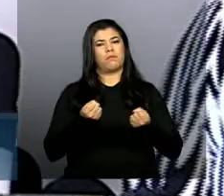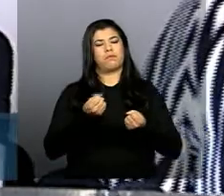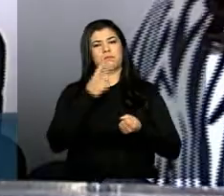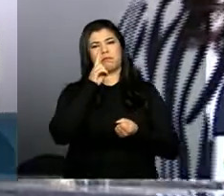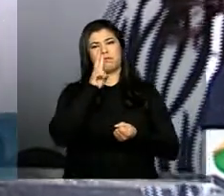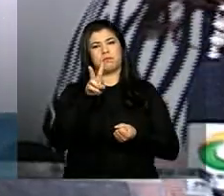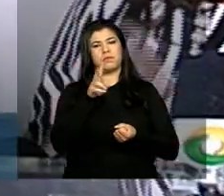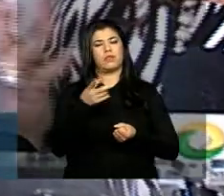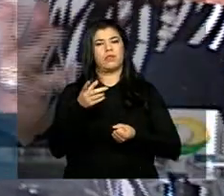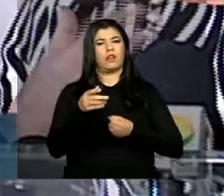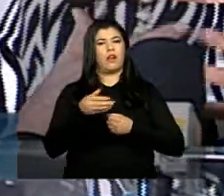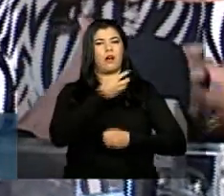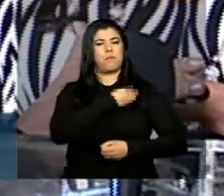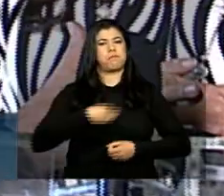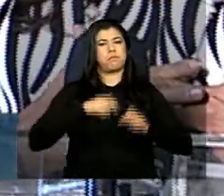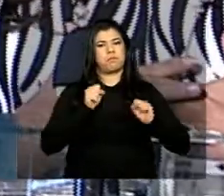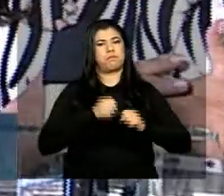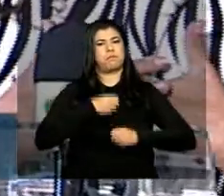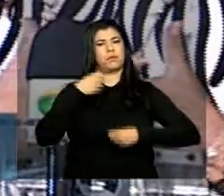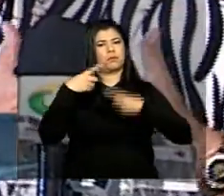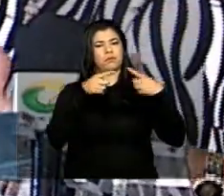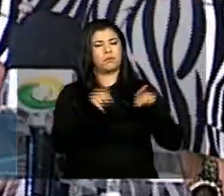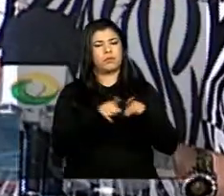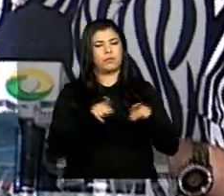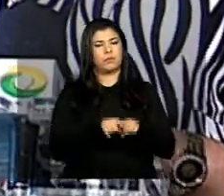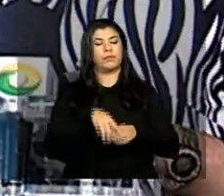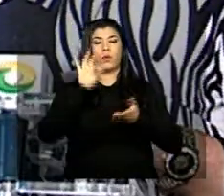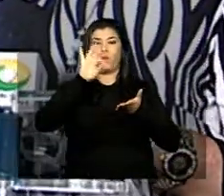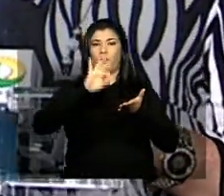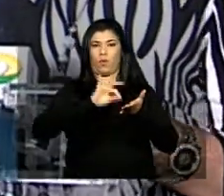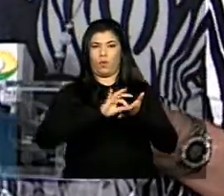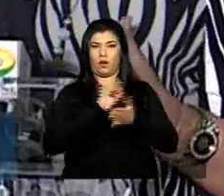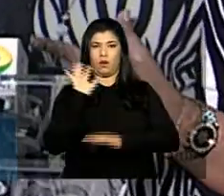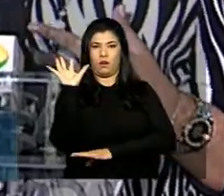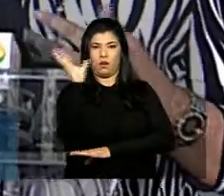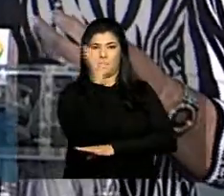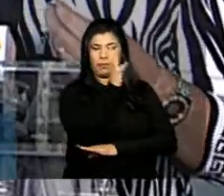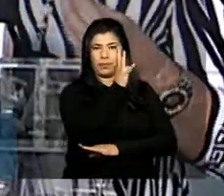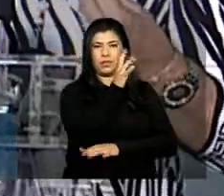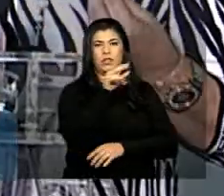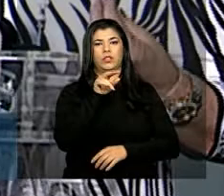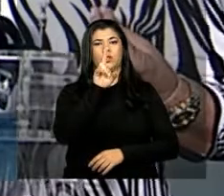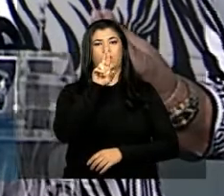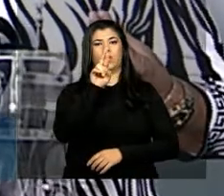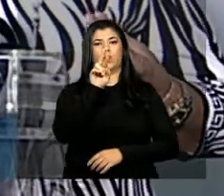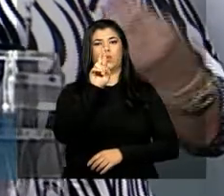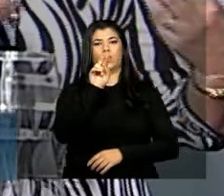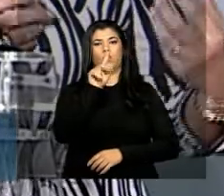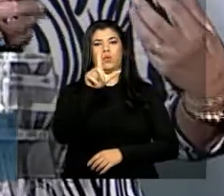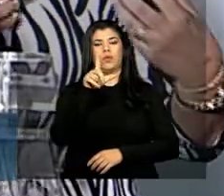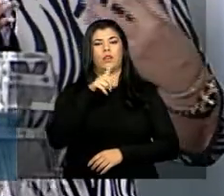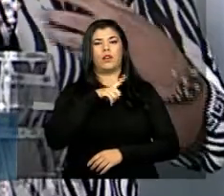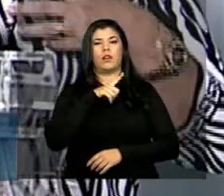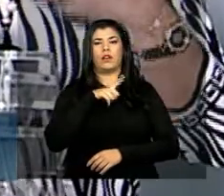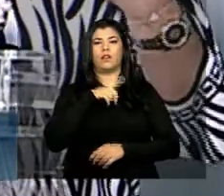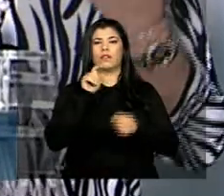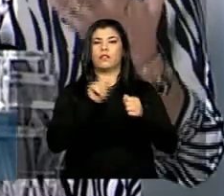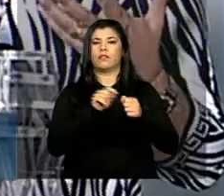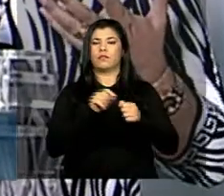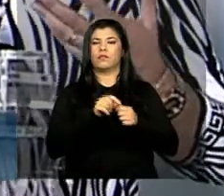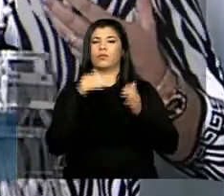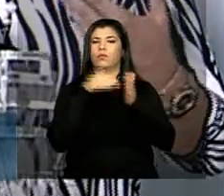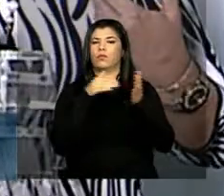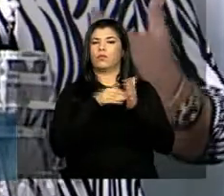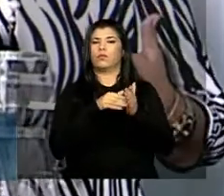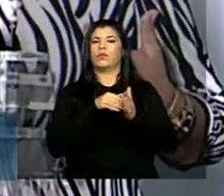parte da estrutura o cadastro ambiental rural, ele se transformará, já é na realidade, mas ao